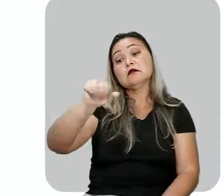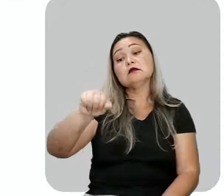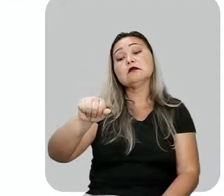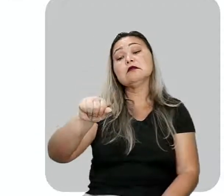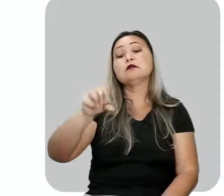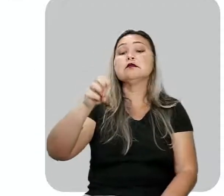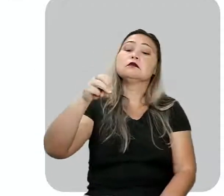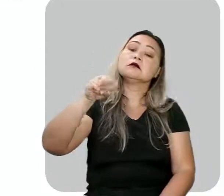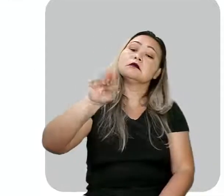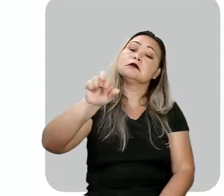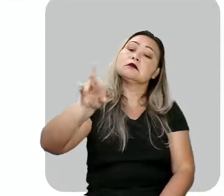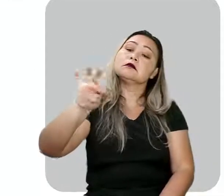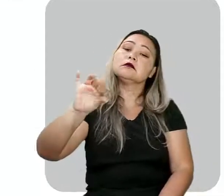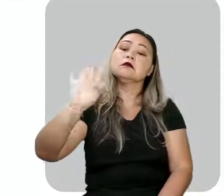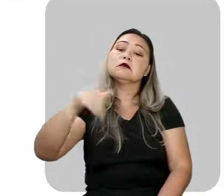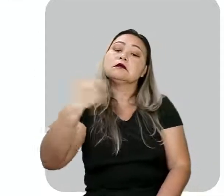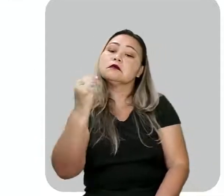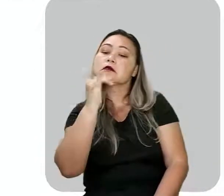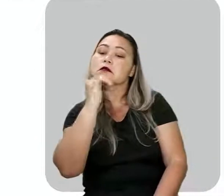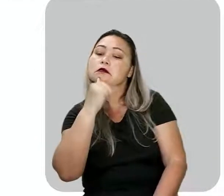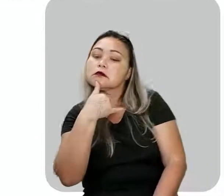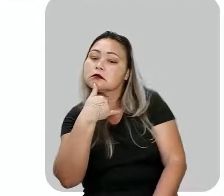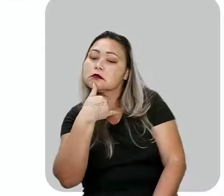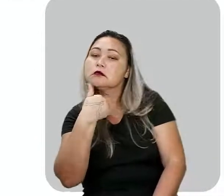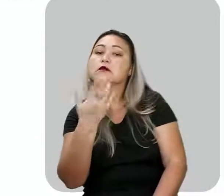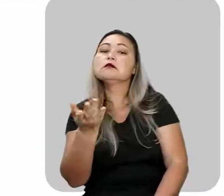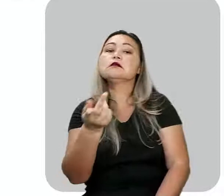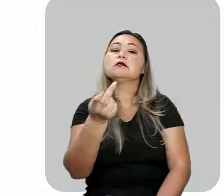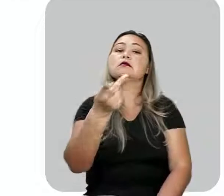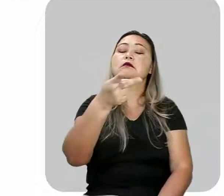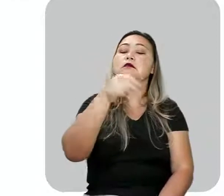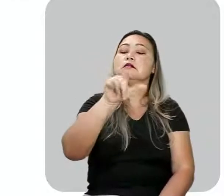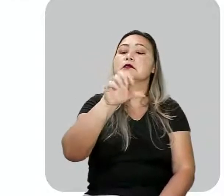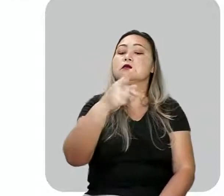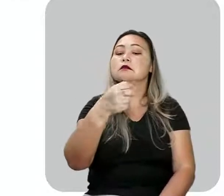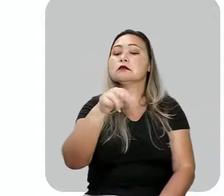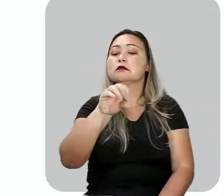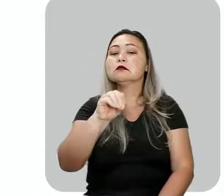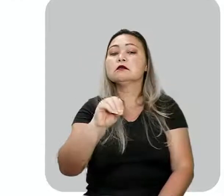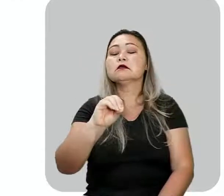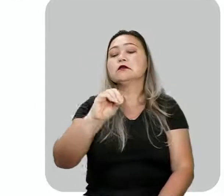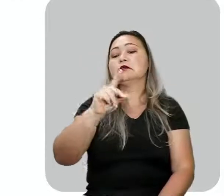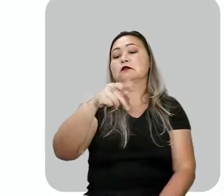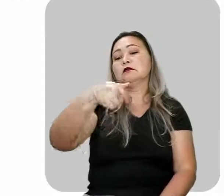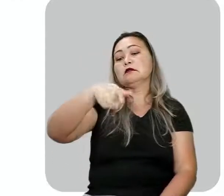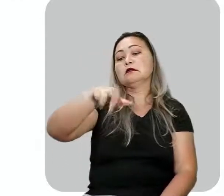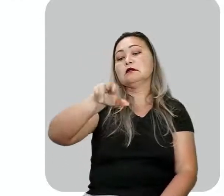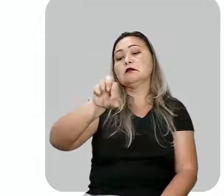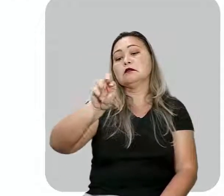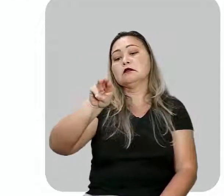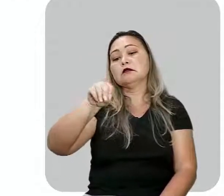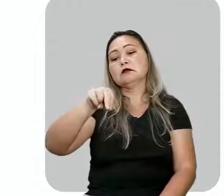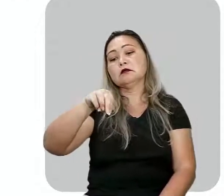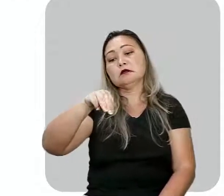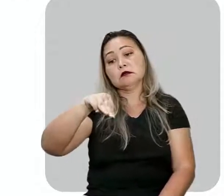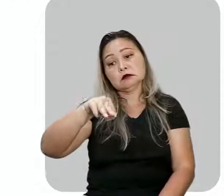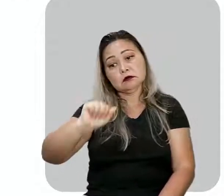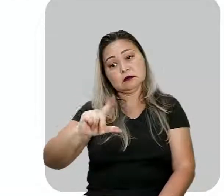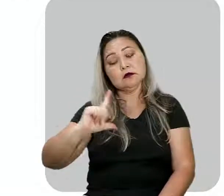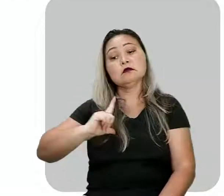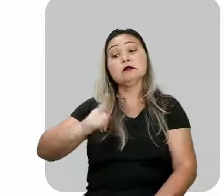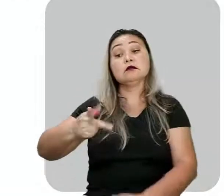triste fim de Policarpo e Quaresma é uma obra de um escritor pré-modernista, né? Então,